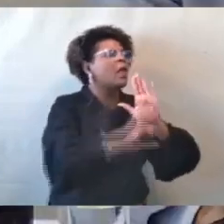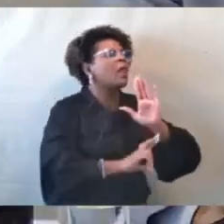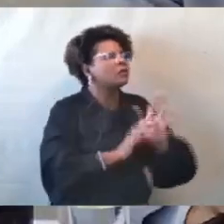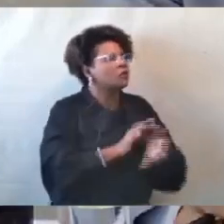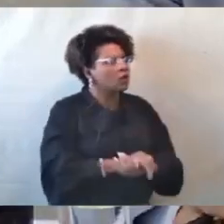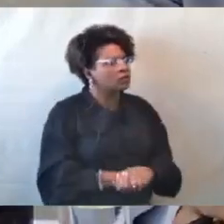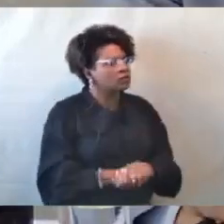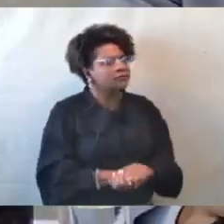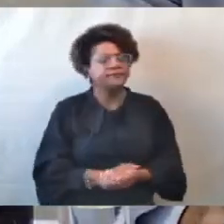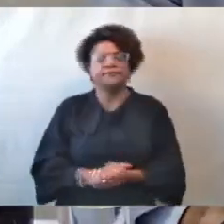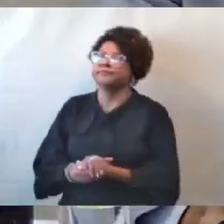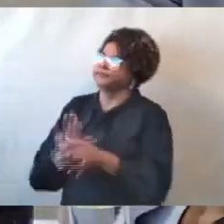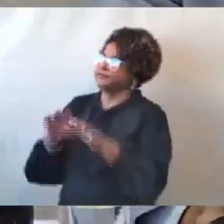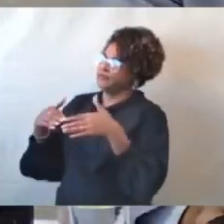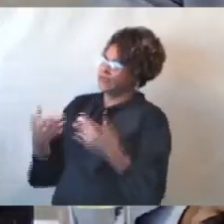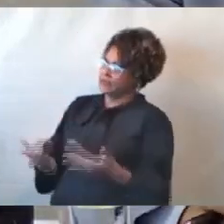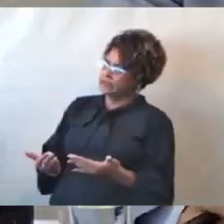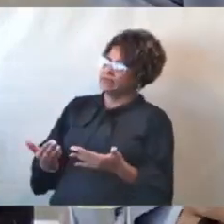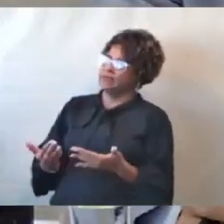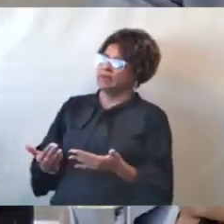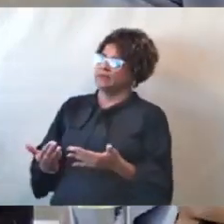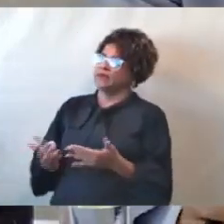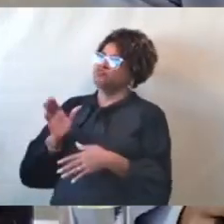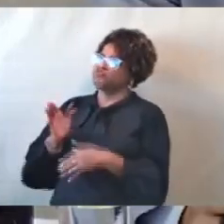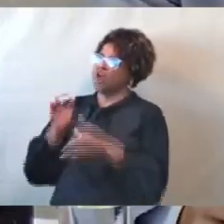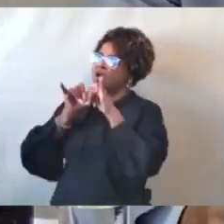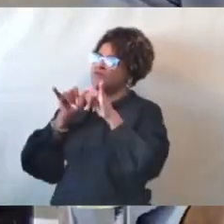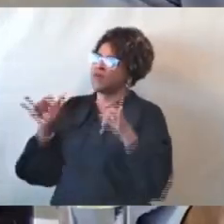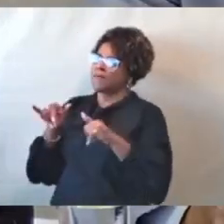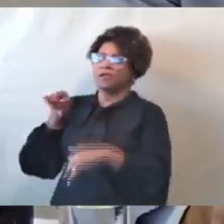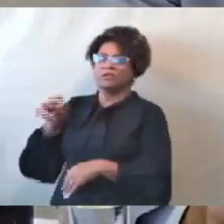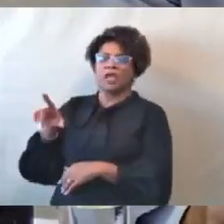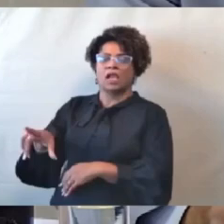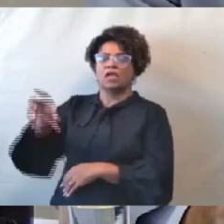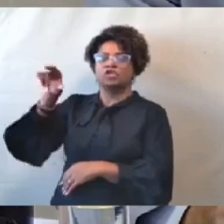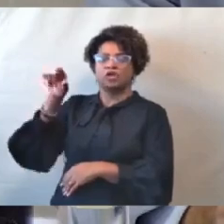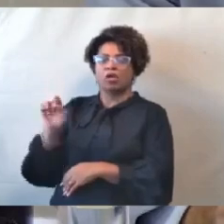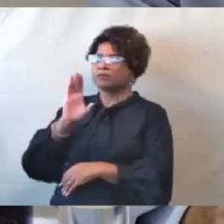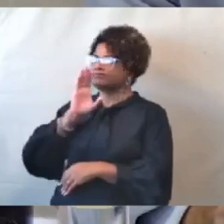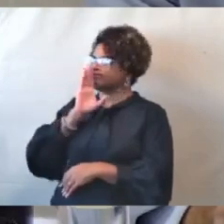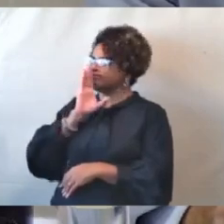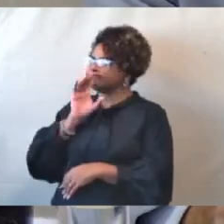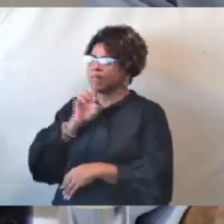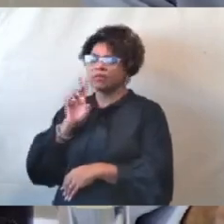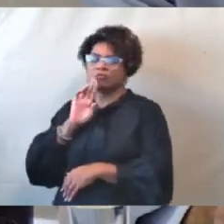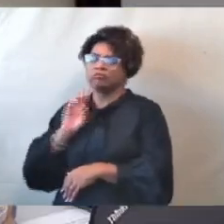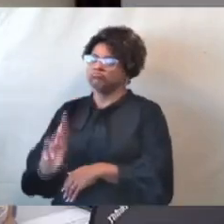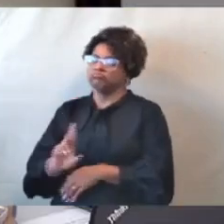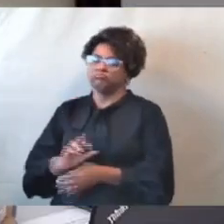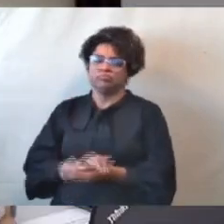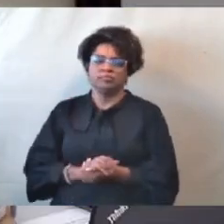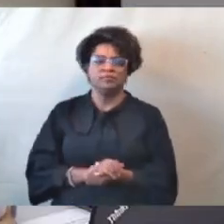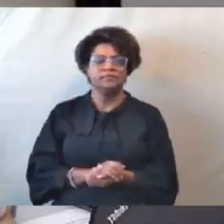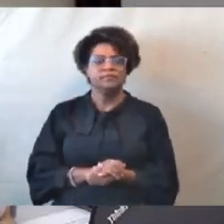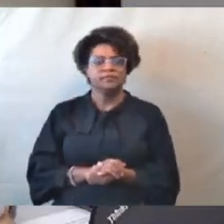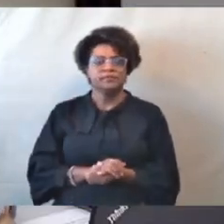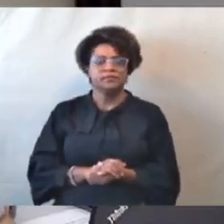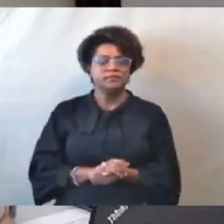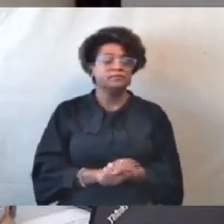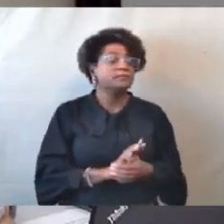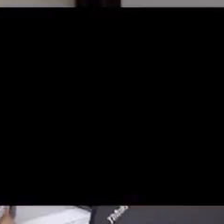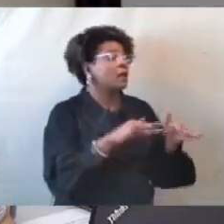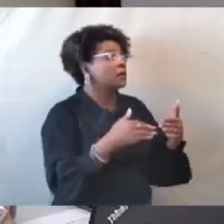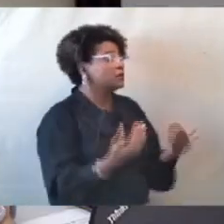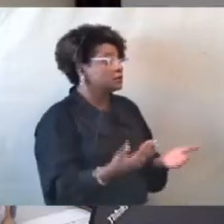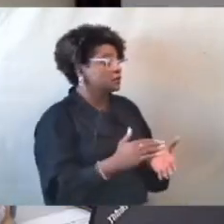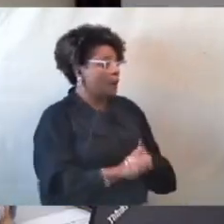Eu registro conforme informado que a investigada optou pela faculdade legal de permanecer em silêncio. Na ocasião, a professora